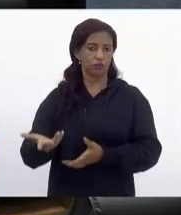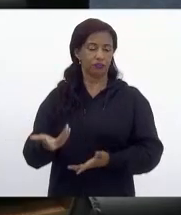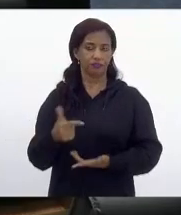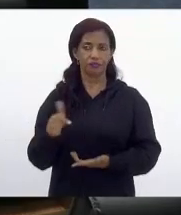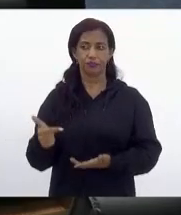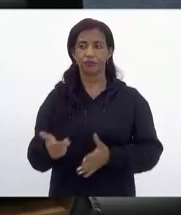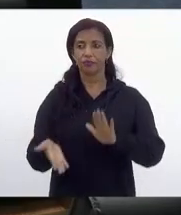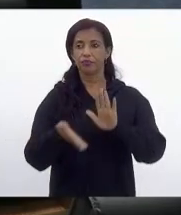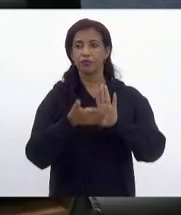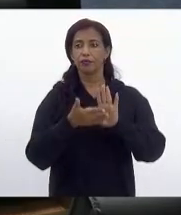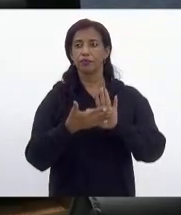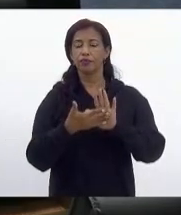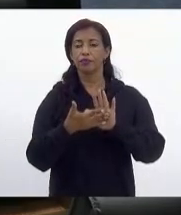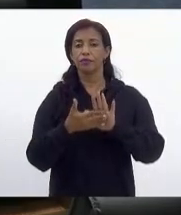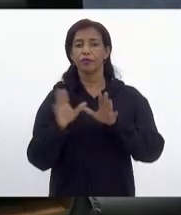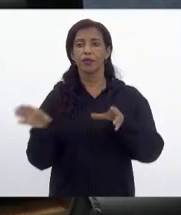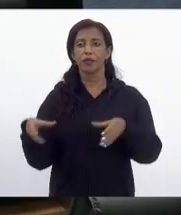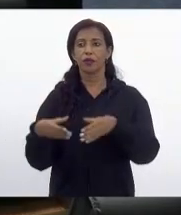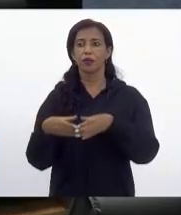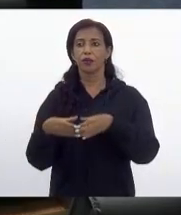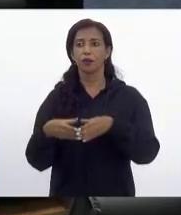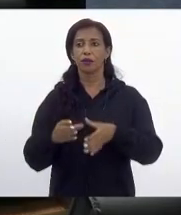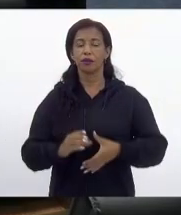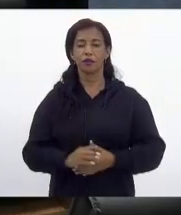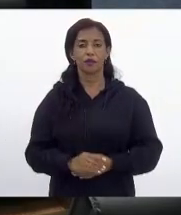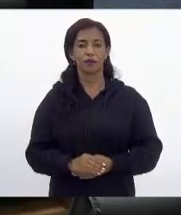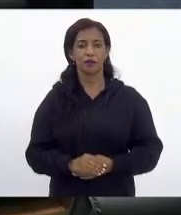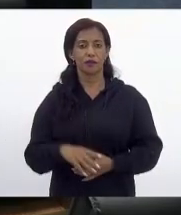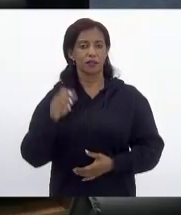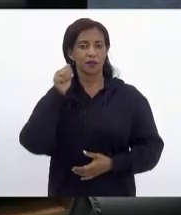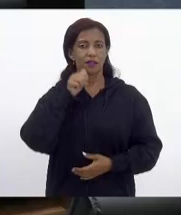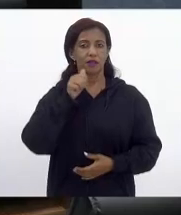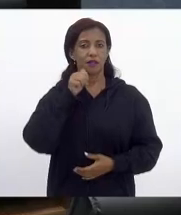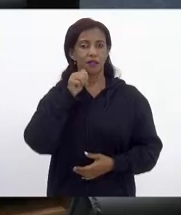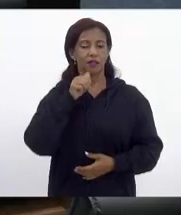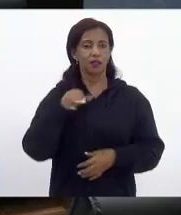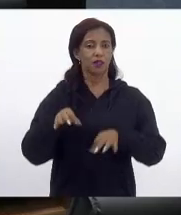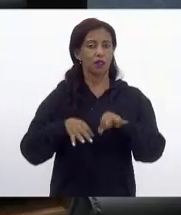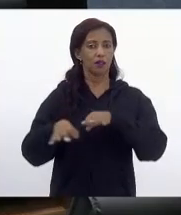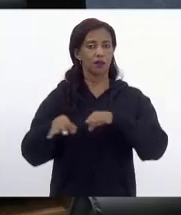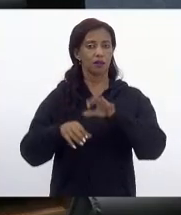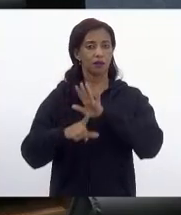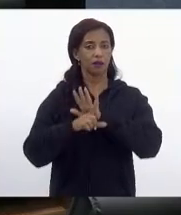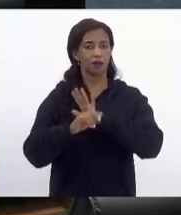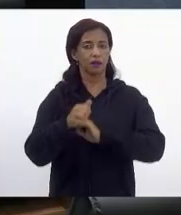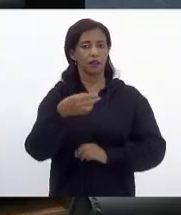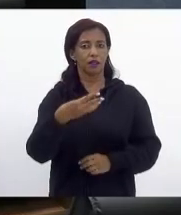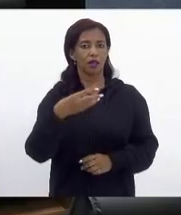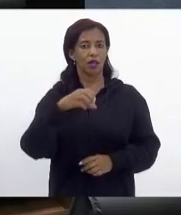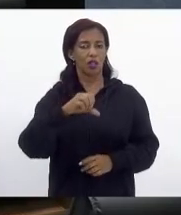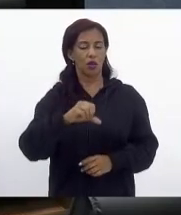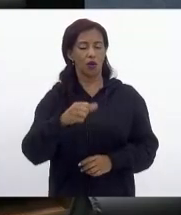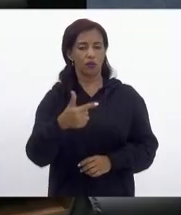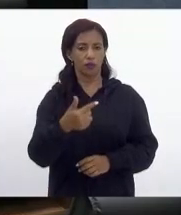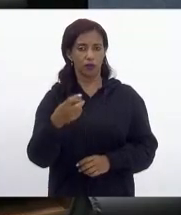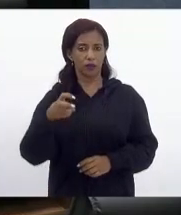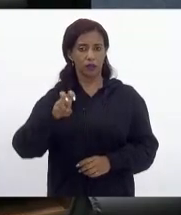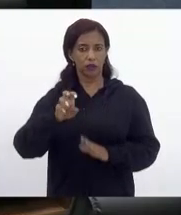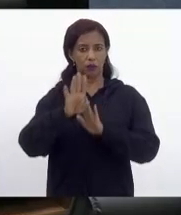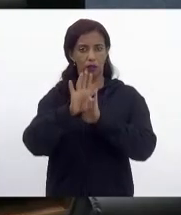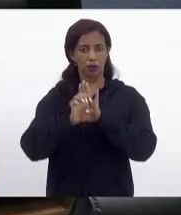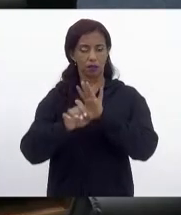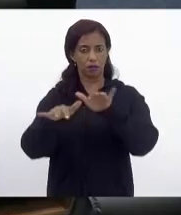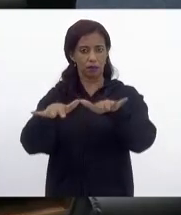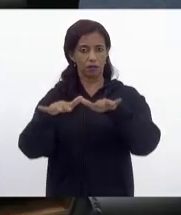Dando parecer pela comissão das mulheres ao projeto de lei 3, 9 e 2, 5, as emendas de